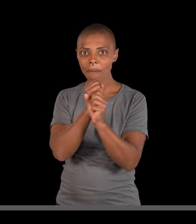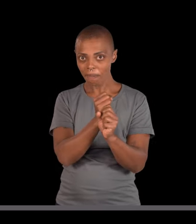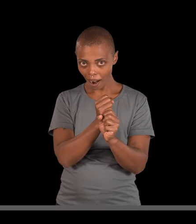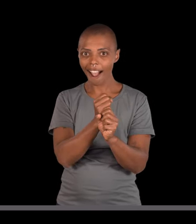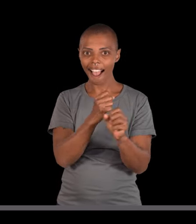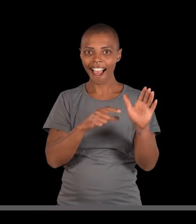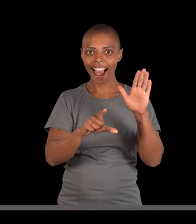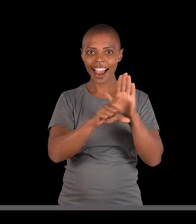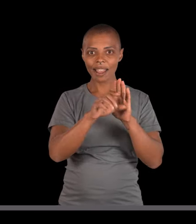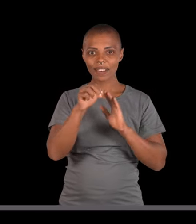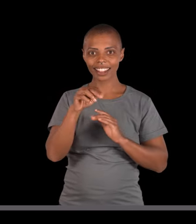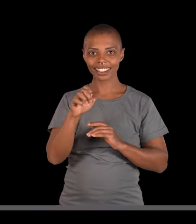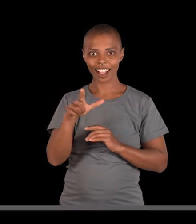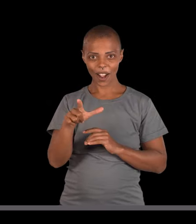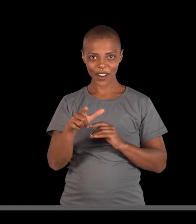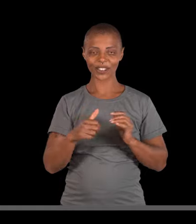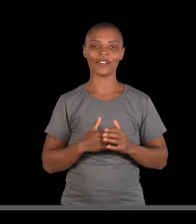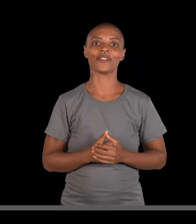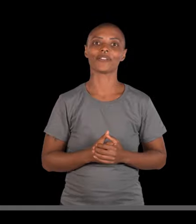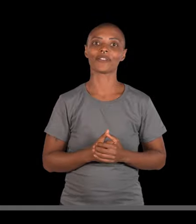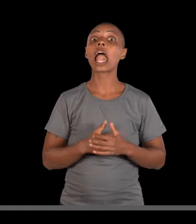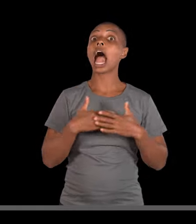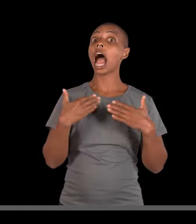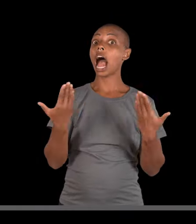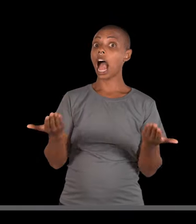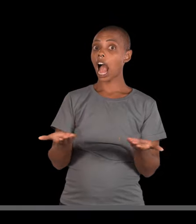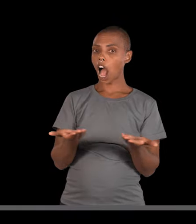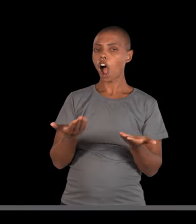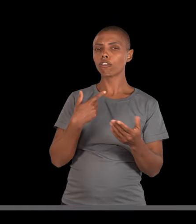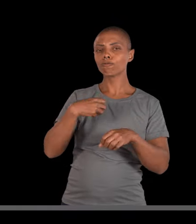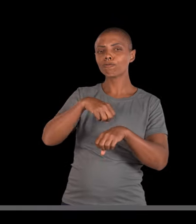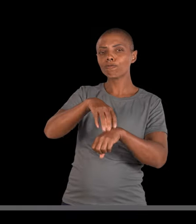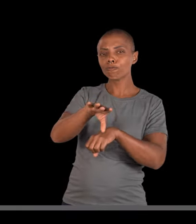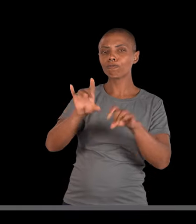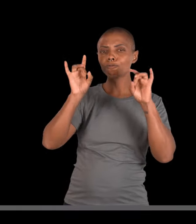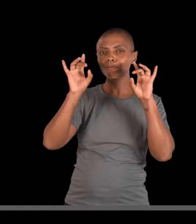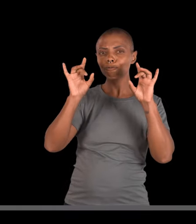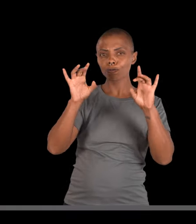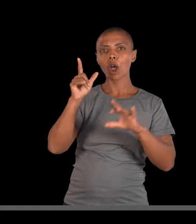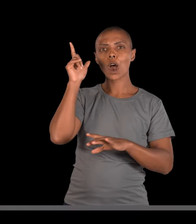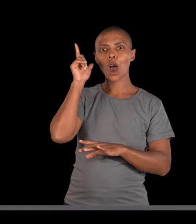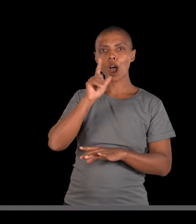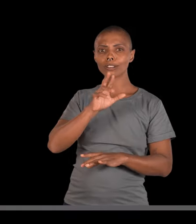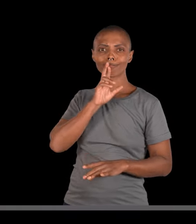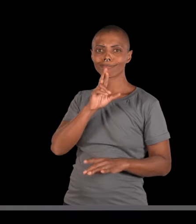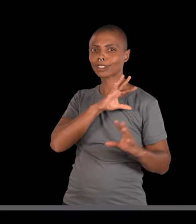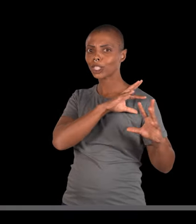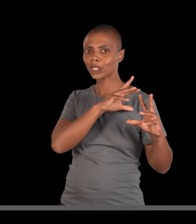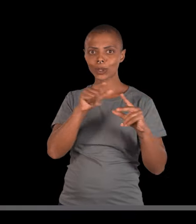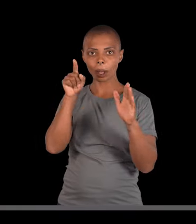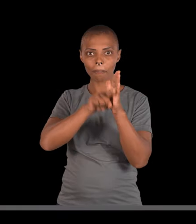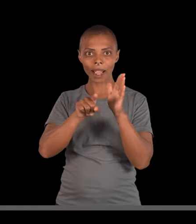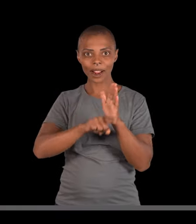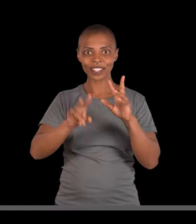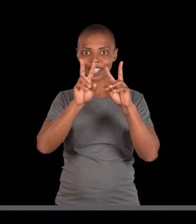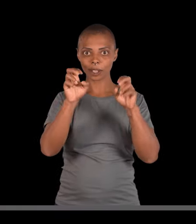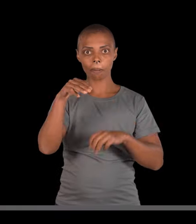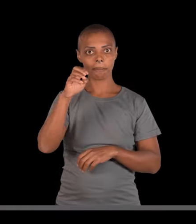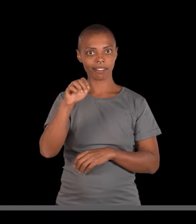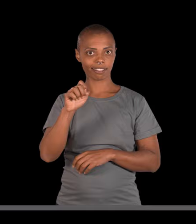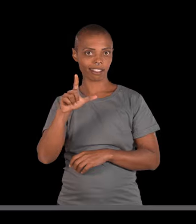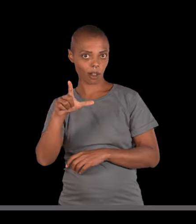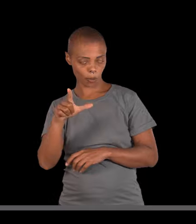envolvem a primeira lei de Mendel. Vem comigo! Agora eu vou te dar dicas preciosas pra você detonar as questões